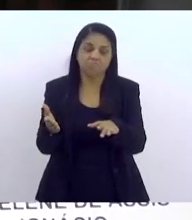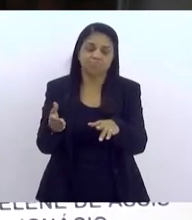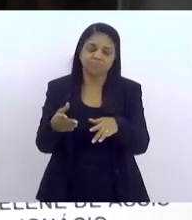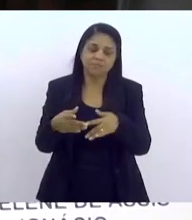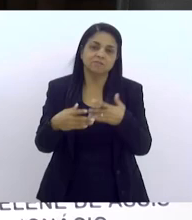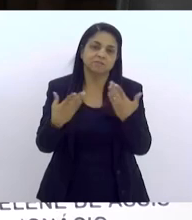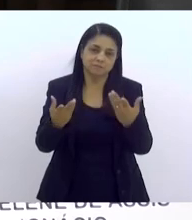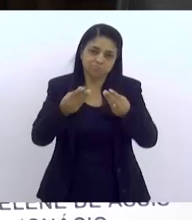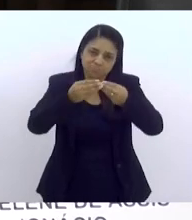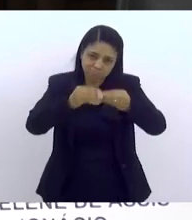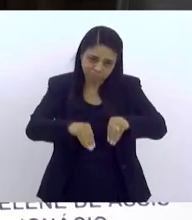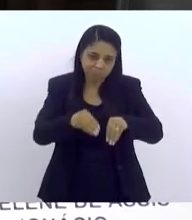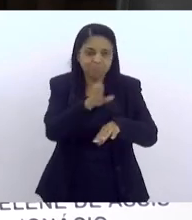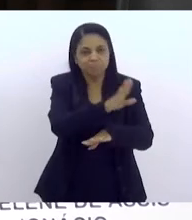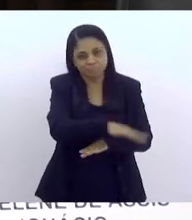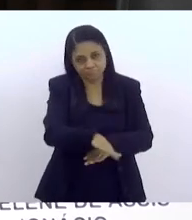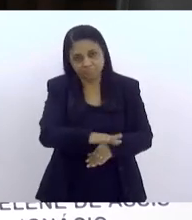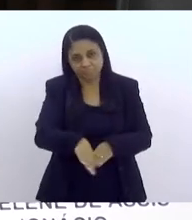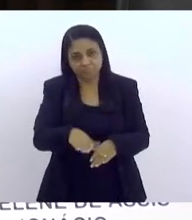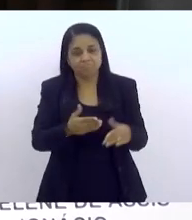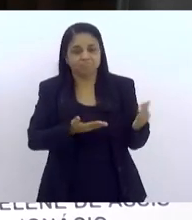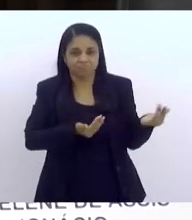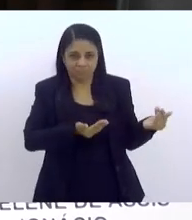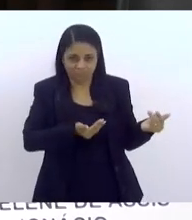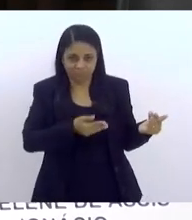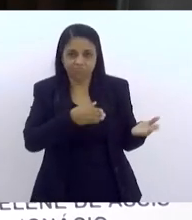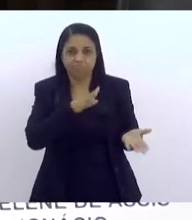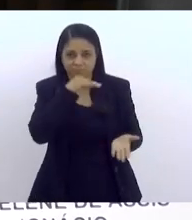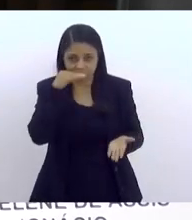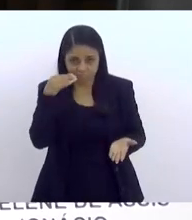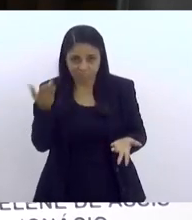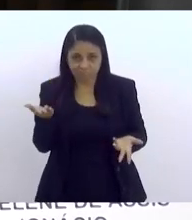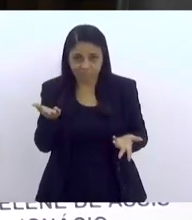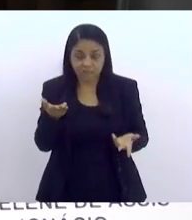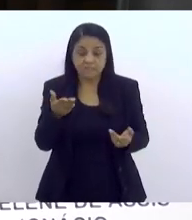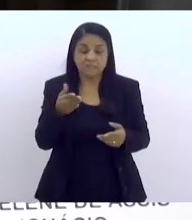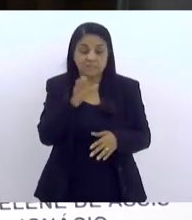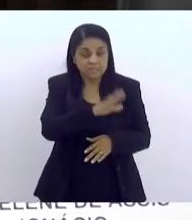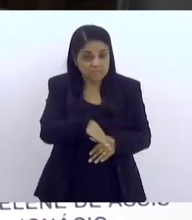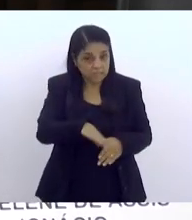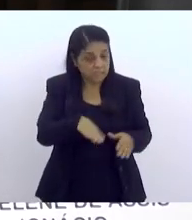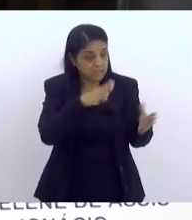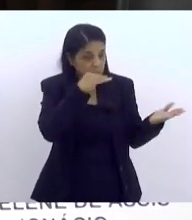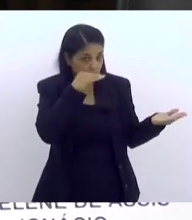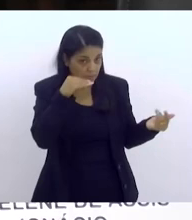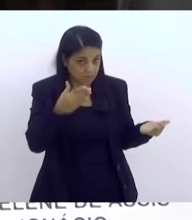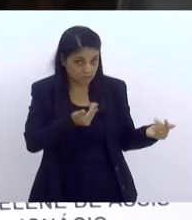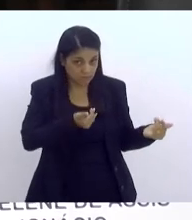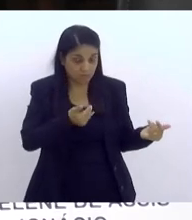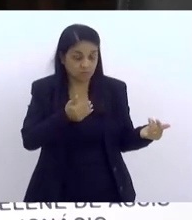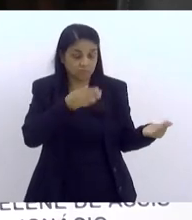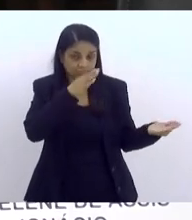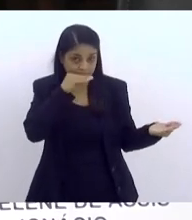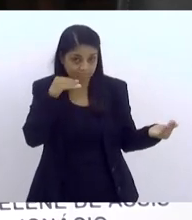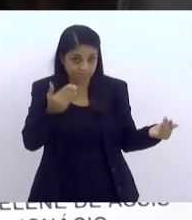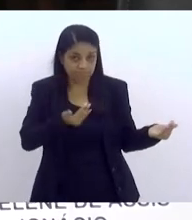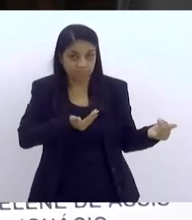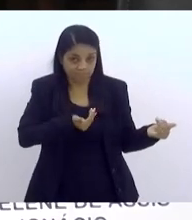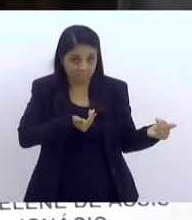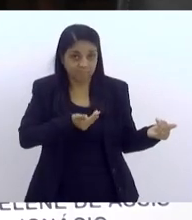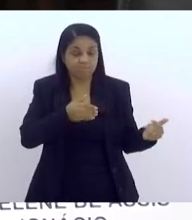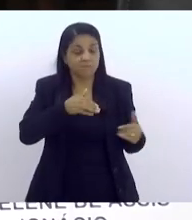danosas para as nossas crianças e adolescentes. Eu acho que, se essas crianças e adolescentes é o futuro do nosso país,